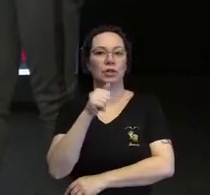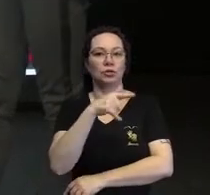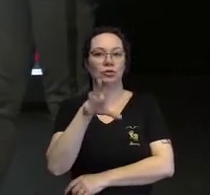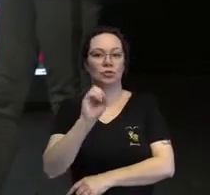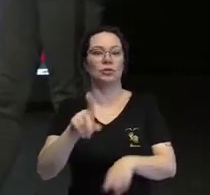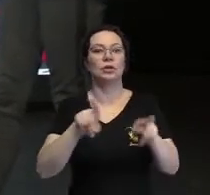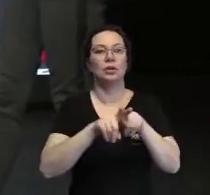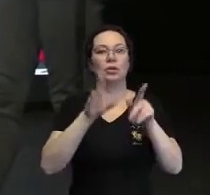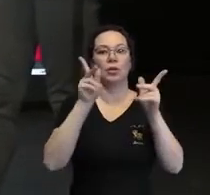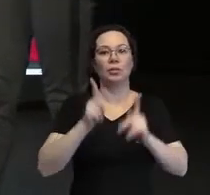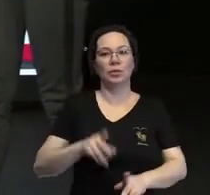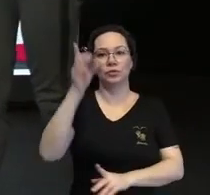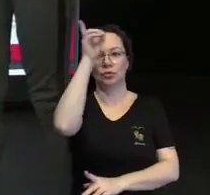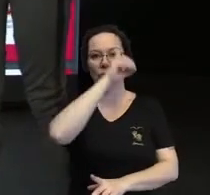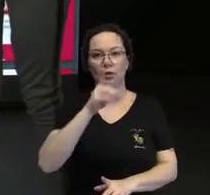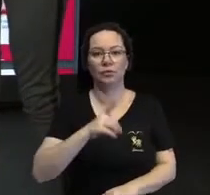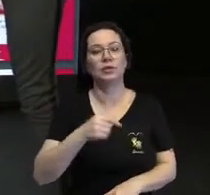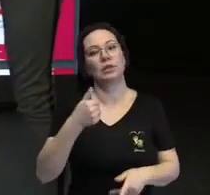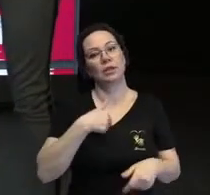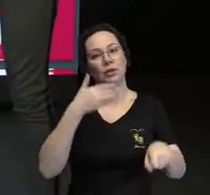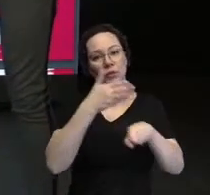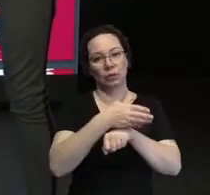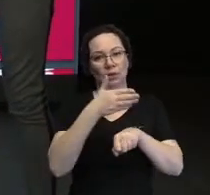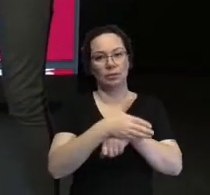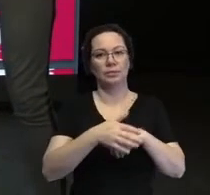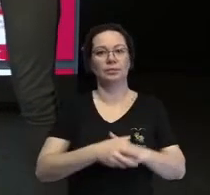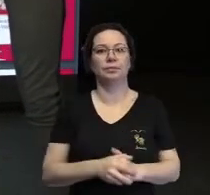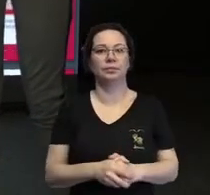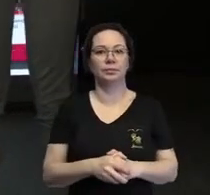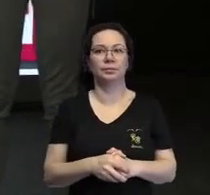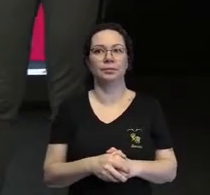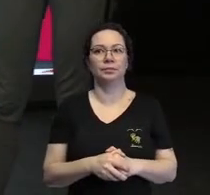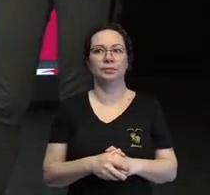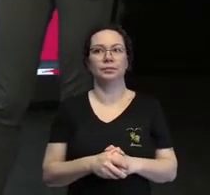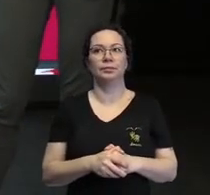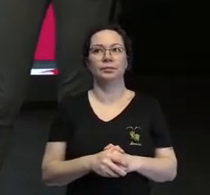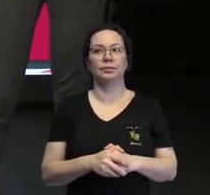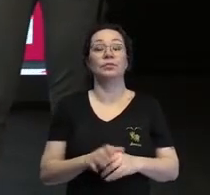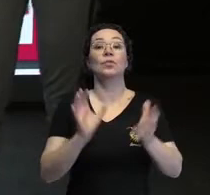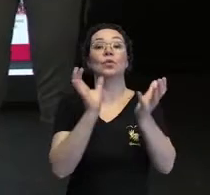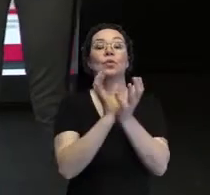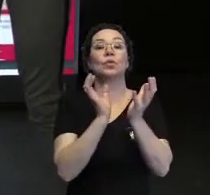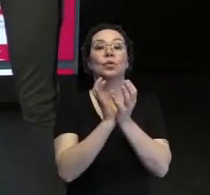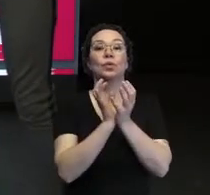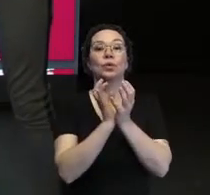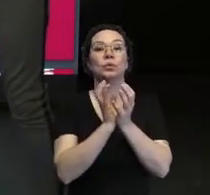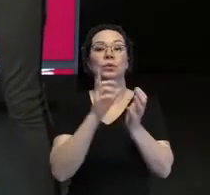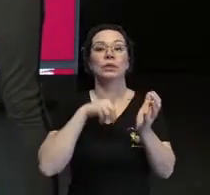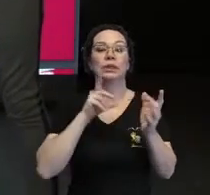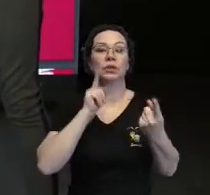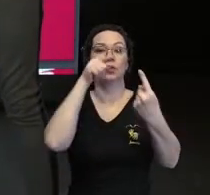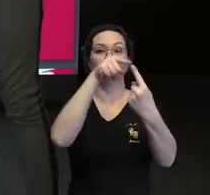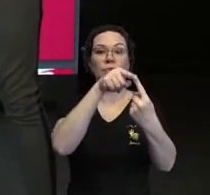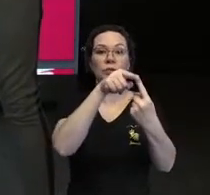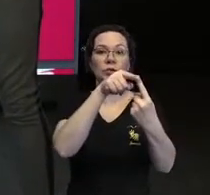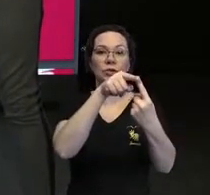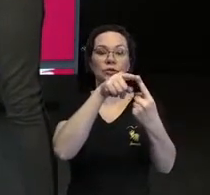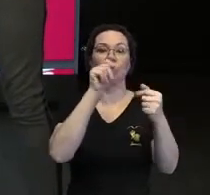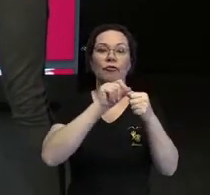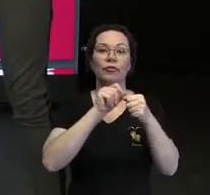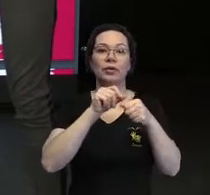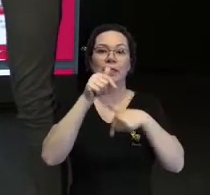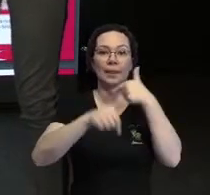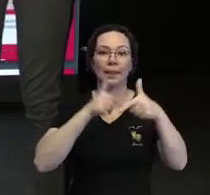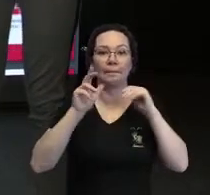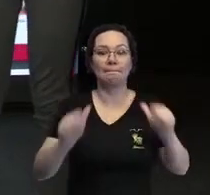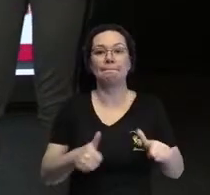pessoas com deficiência, ao qual eu atuo. Os grupos, ele tem como objetivo propor ações